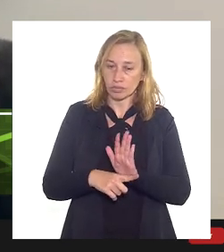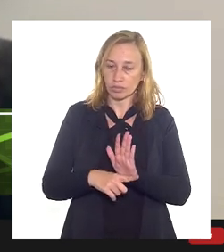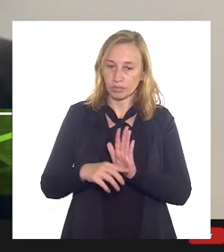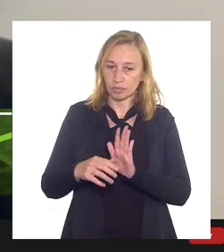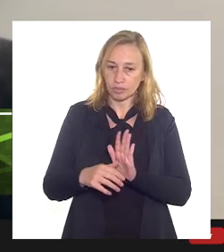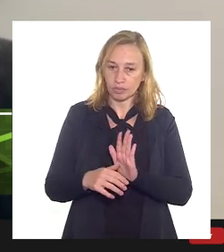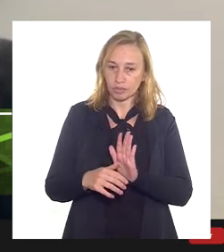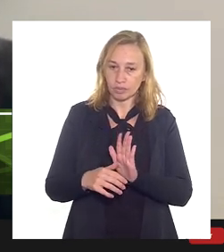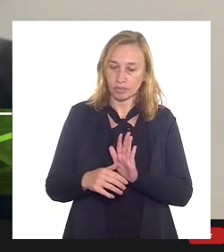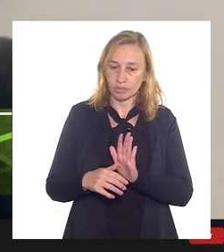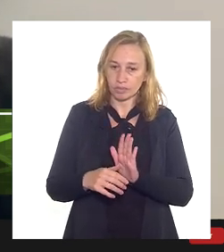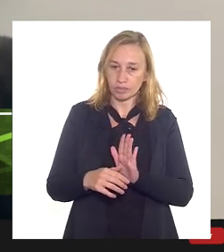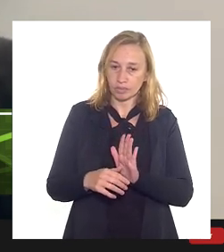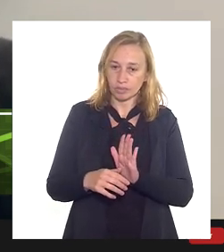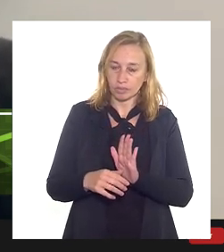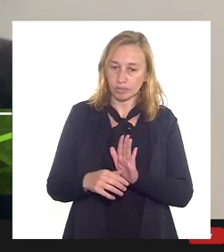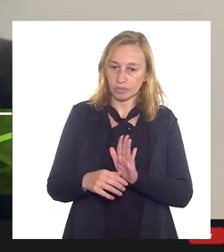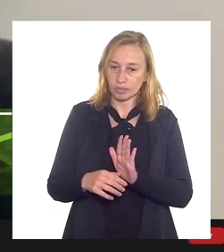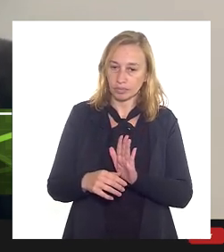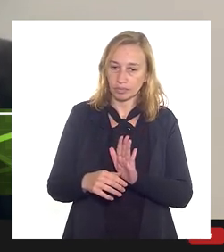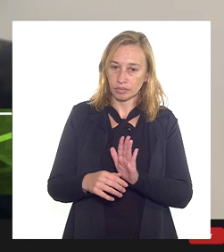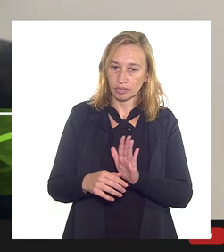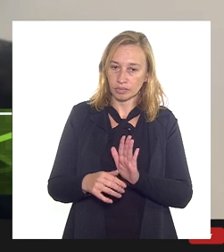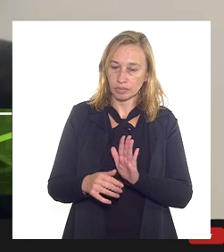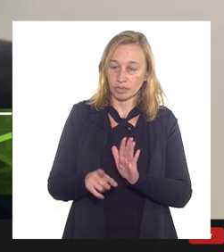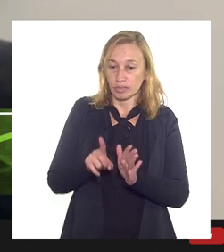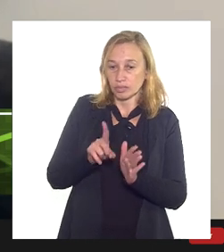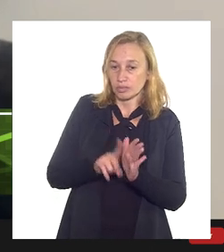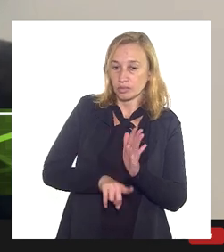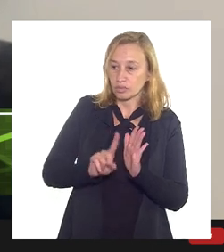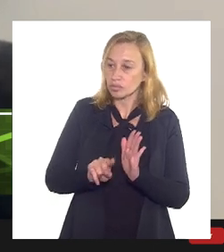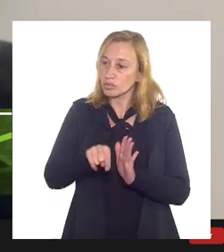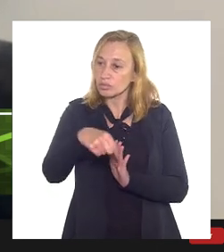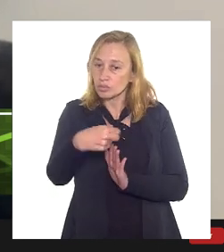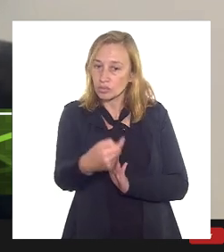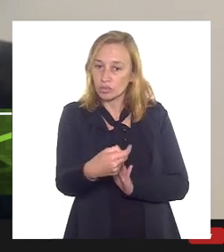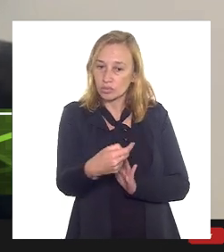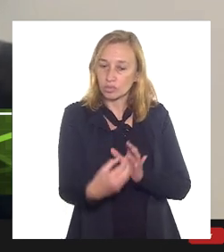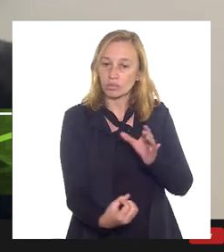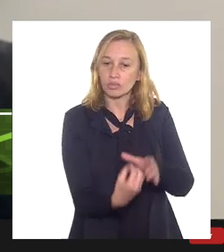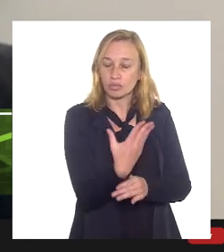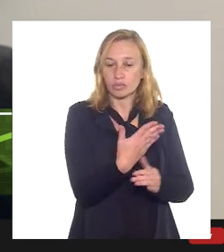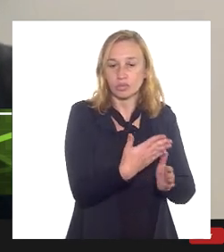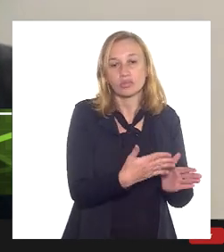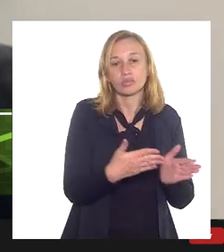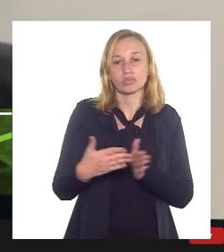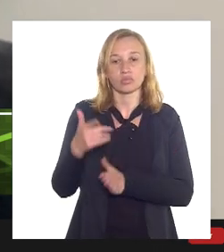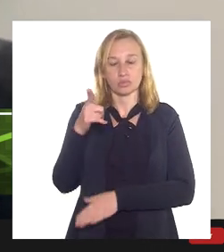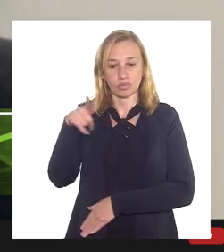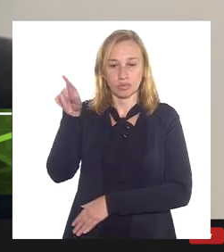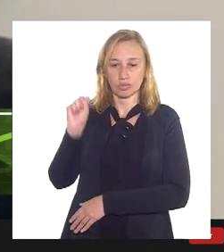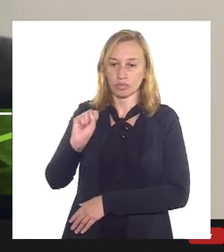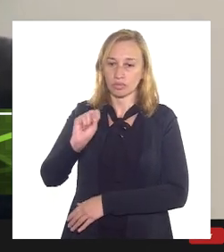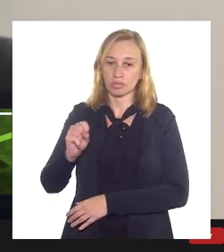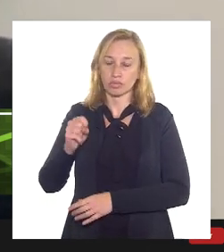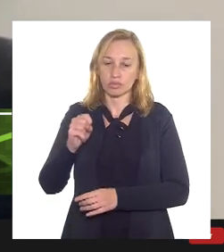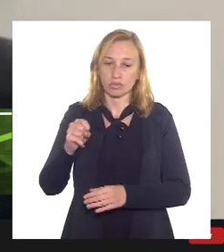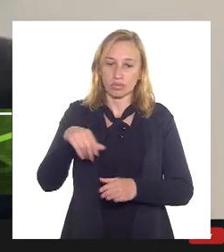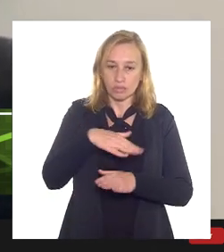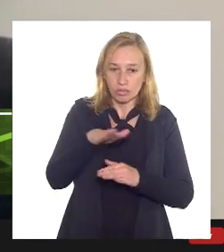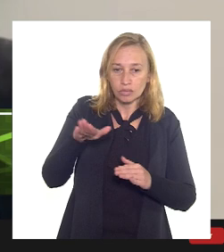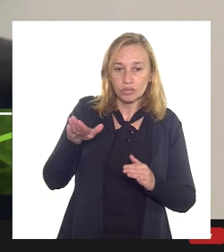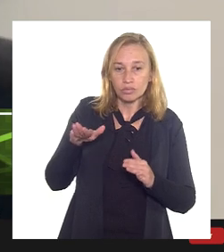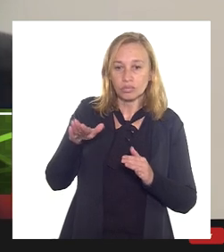a redução por declínio natural de outras outras produções de gás que existem ao redor do Brasil né de